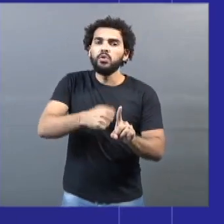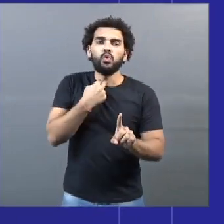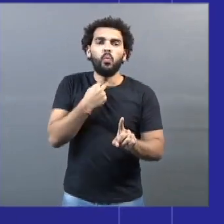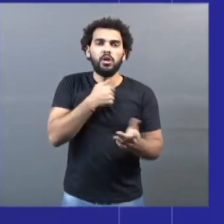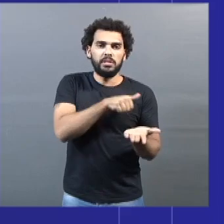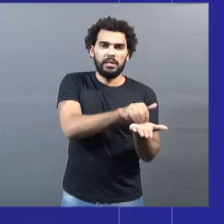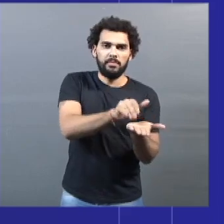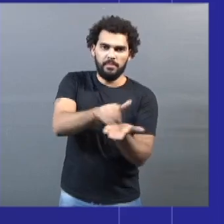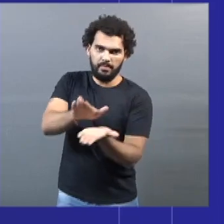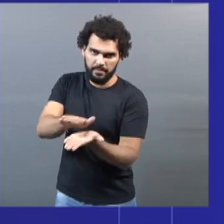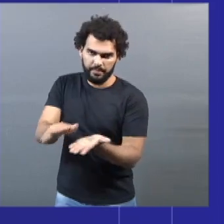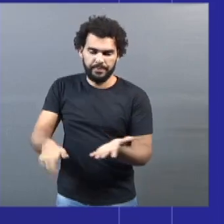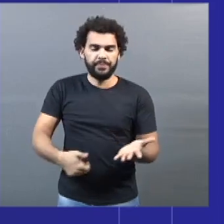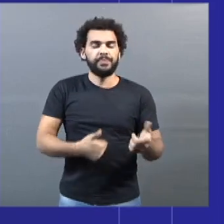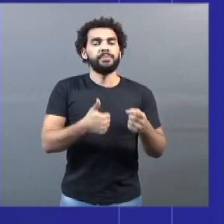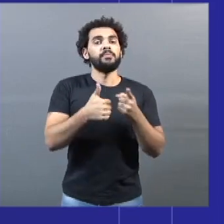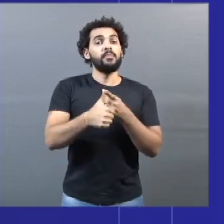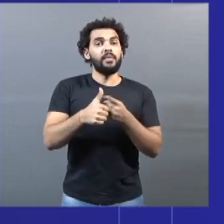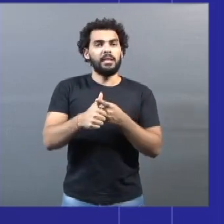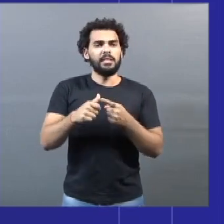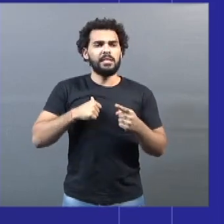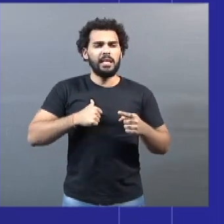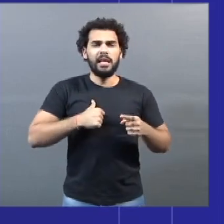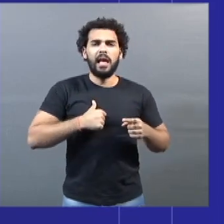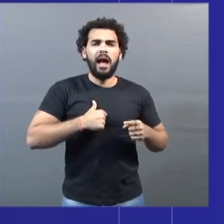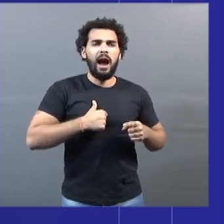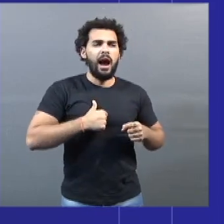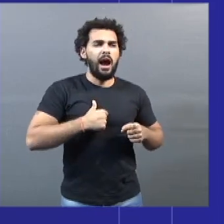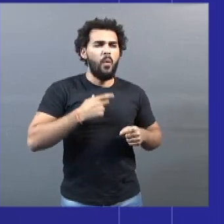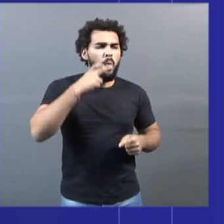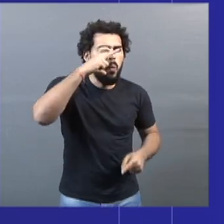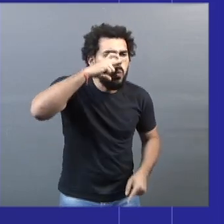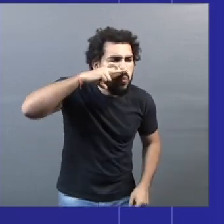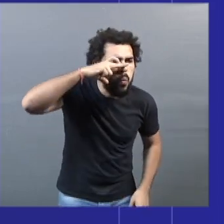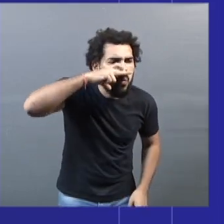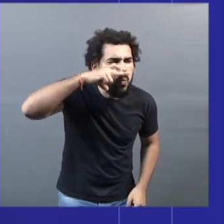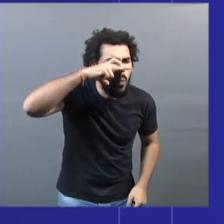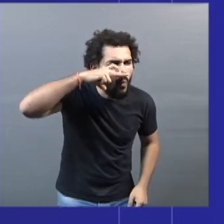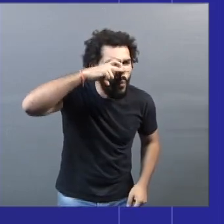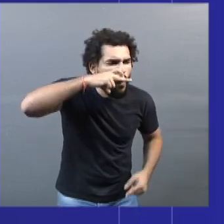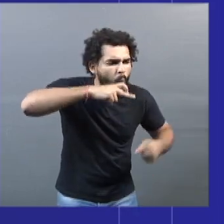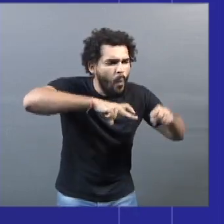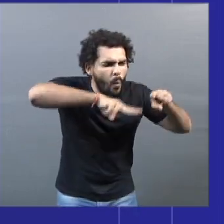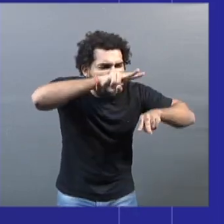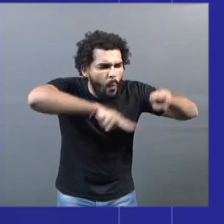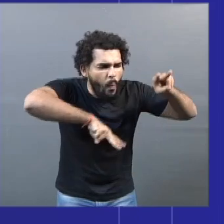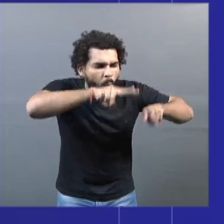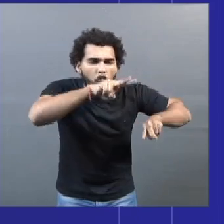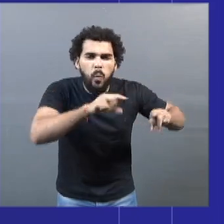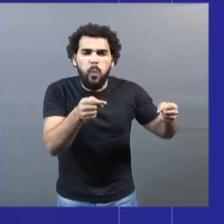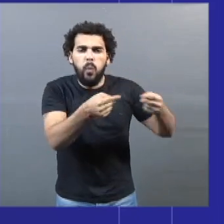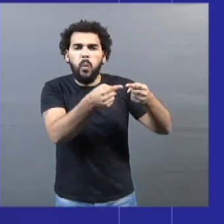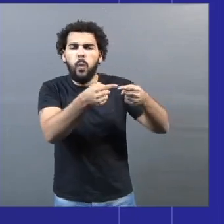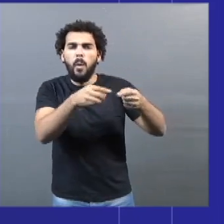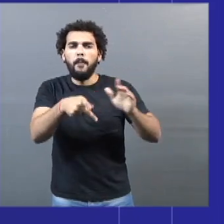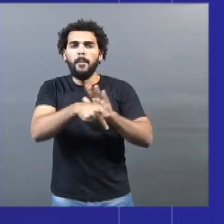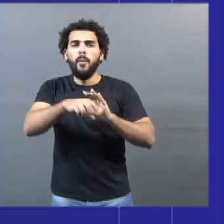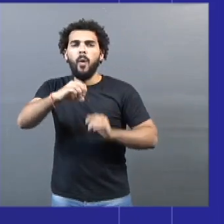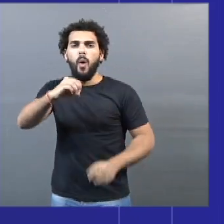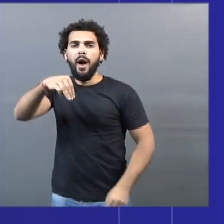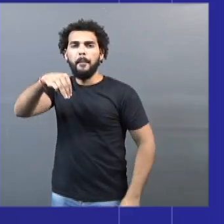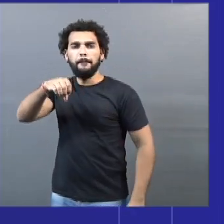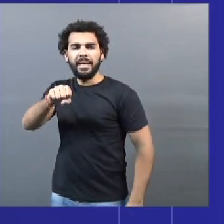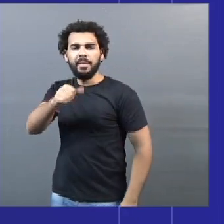fiscalização, de acordo com os protocolos da Organização Mundial da Saúde, das áreas da indústria,